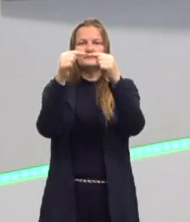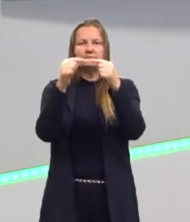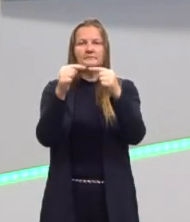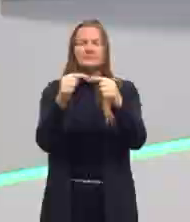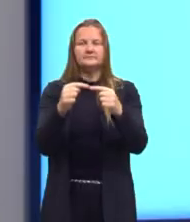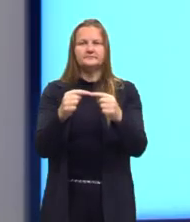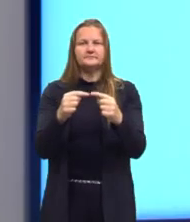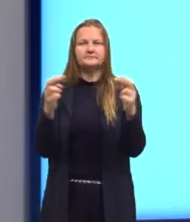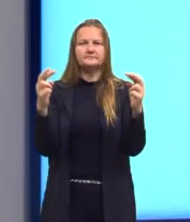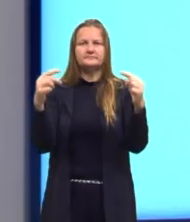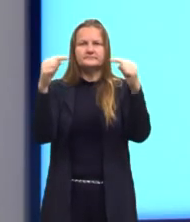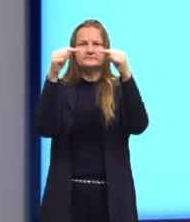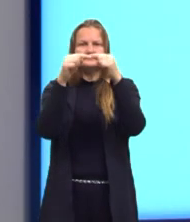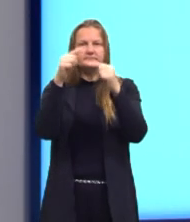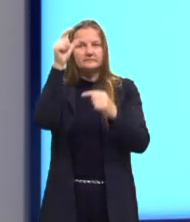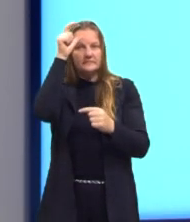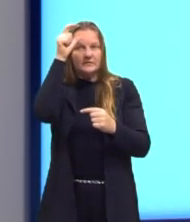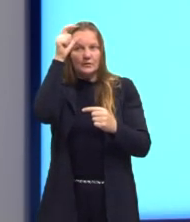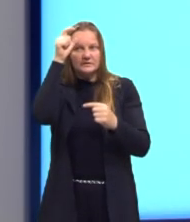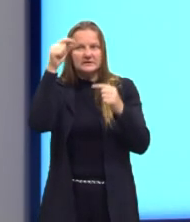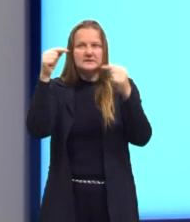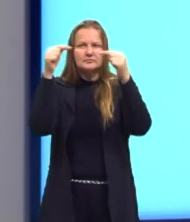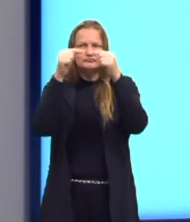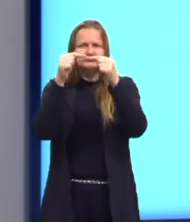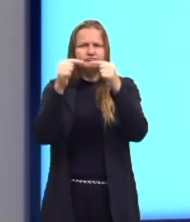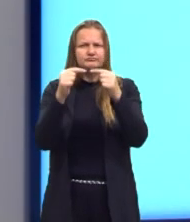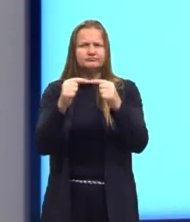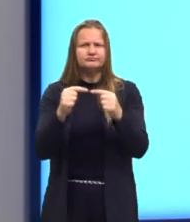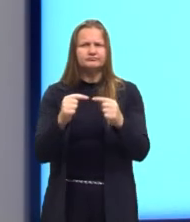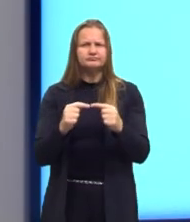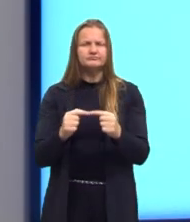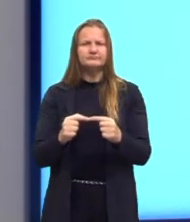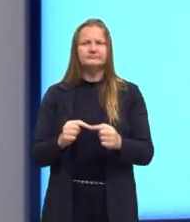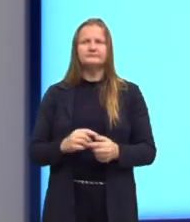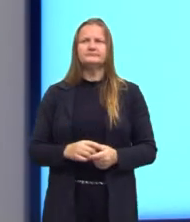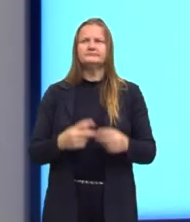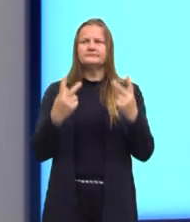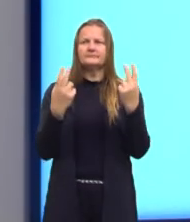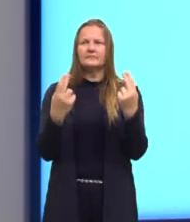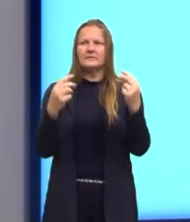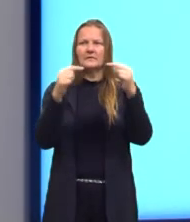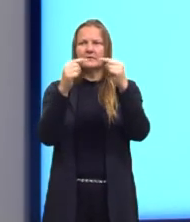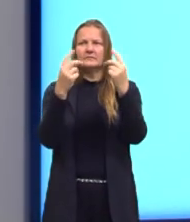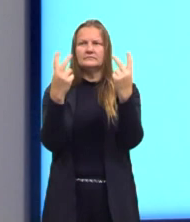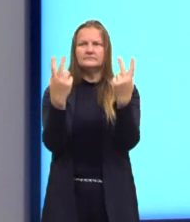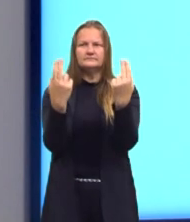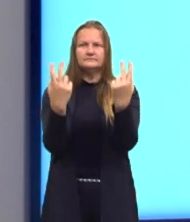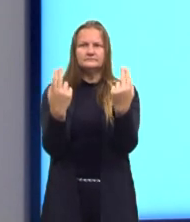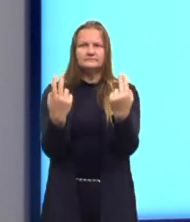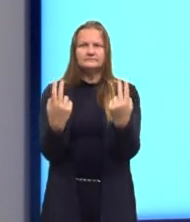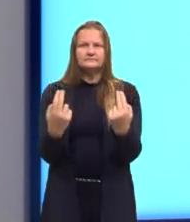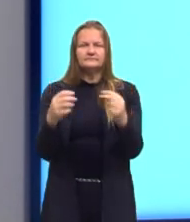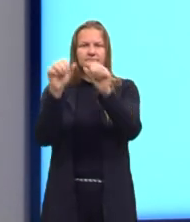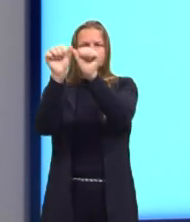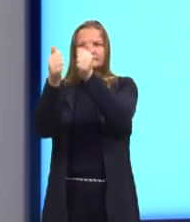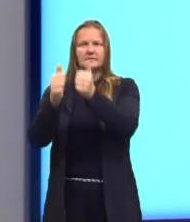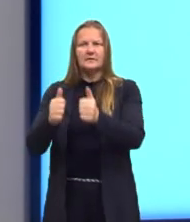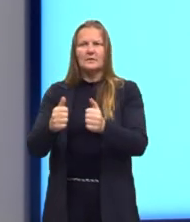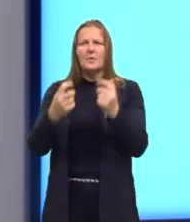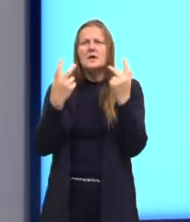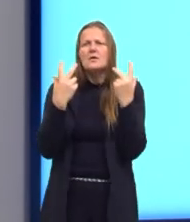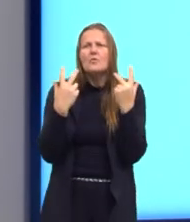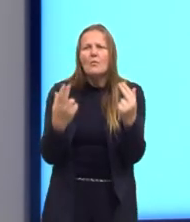aqui, aquele conjunto onde chegam as relações, né? Conjunto B. Sempre que o conjunto imagem for exatamente